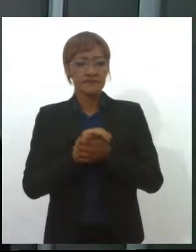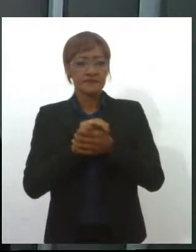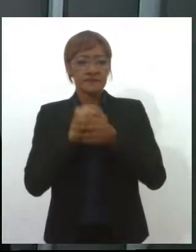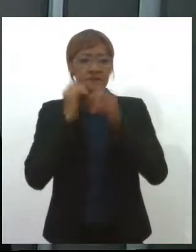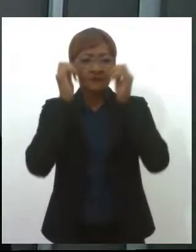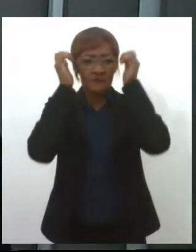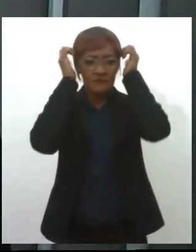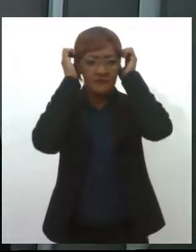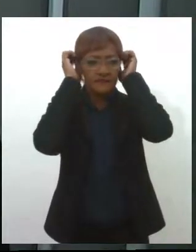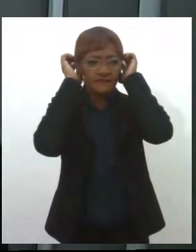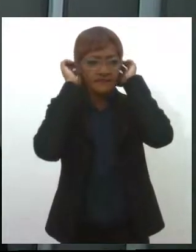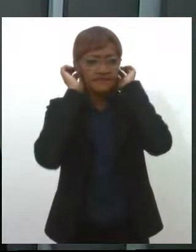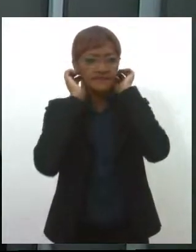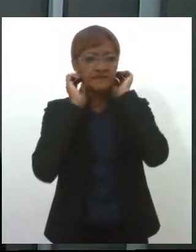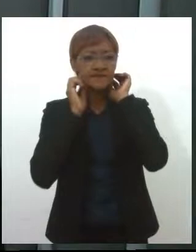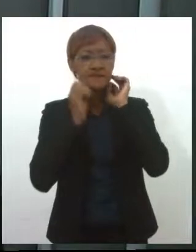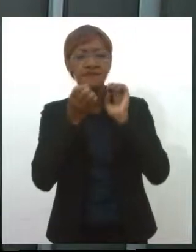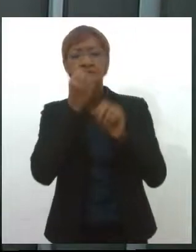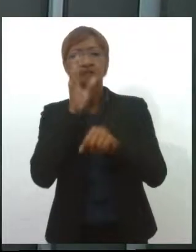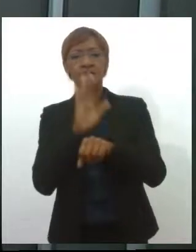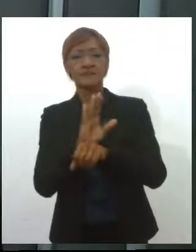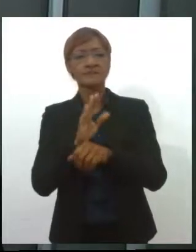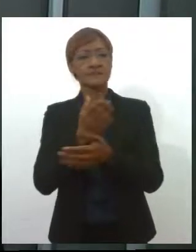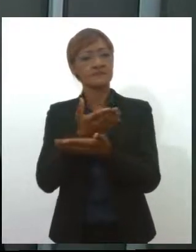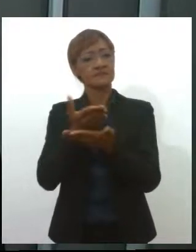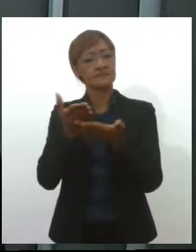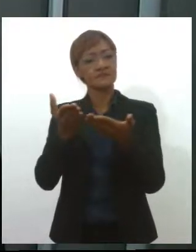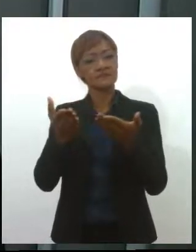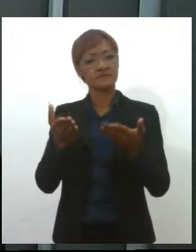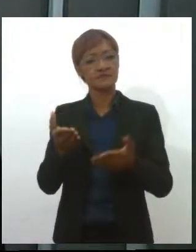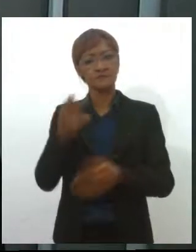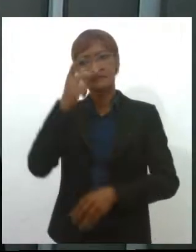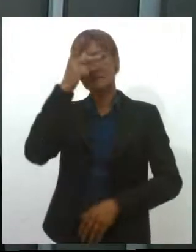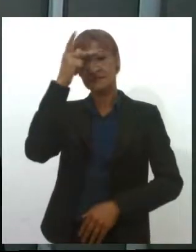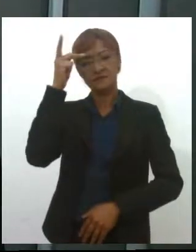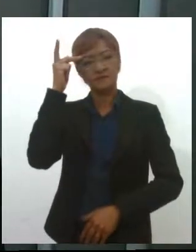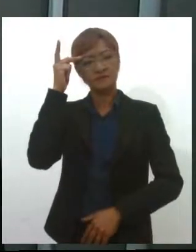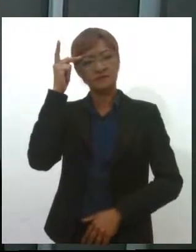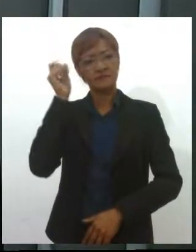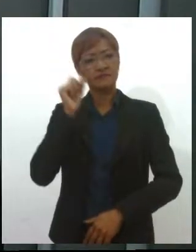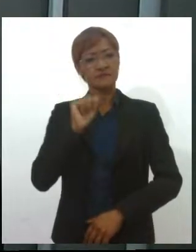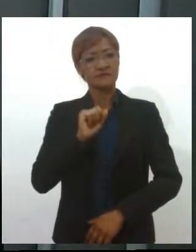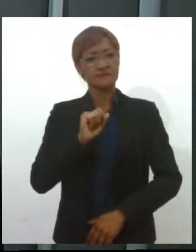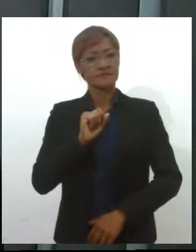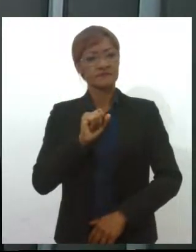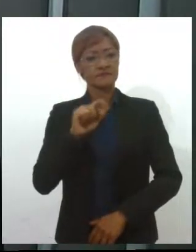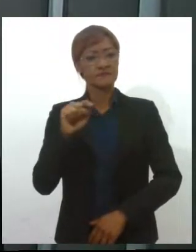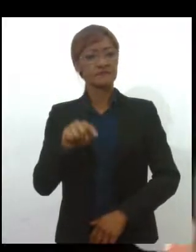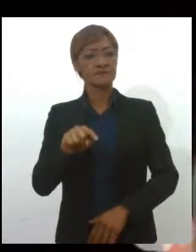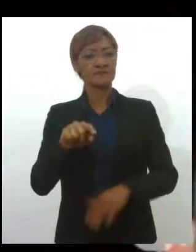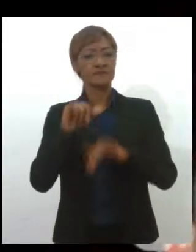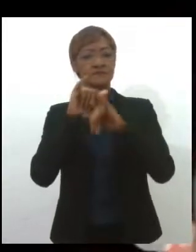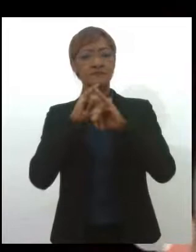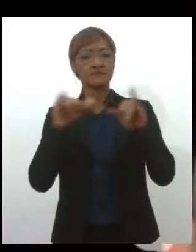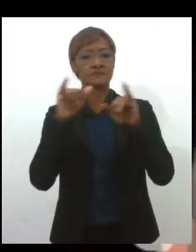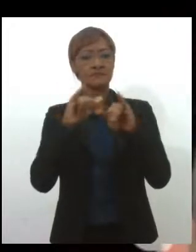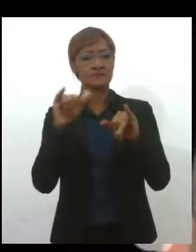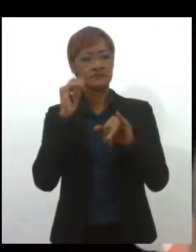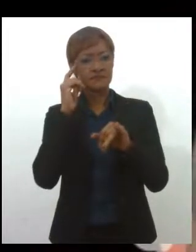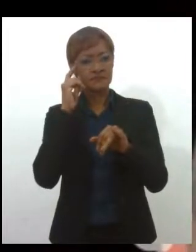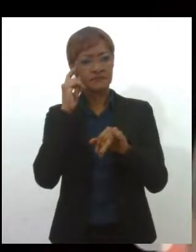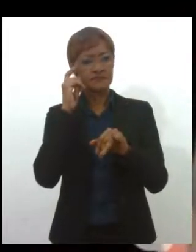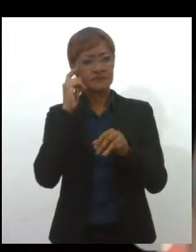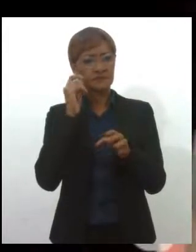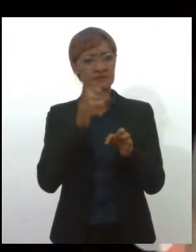Bem, boa tarde a todos, boa tarde aos ouvintes. A campanha de conscientização, ela